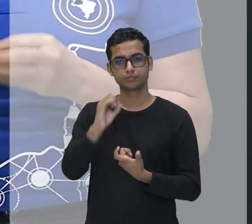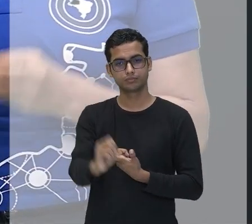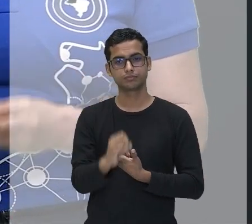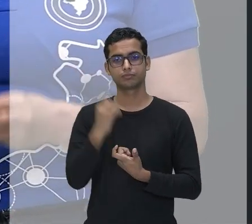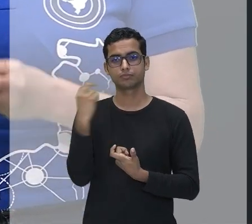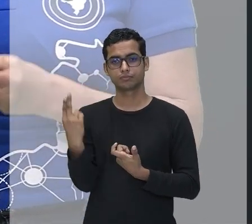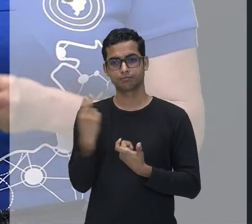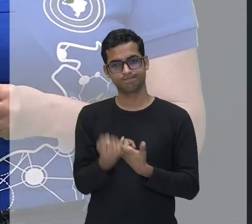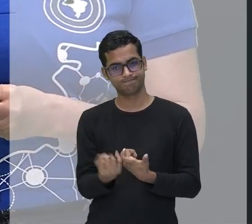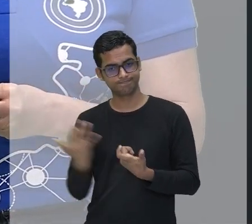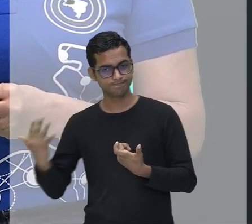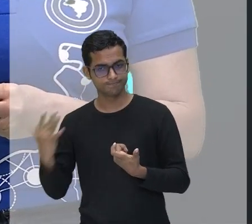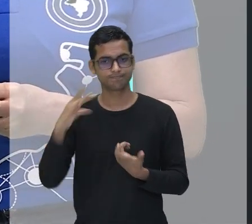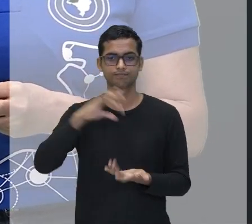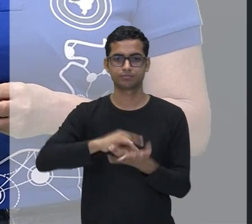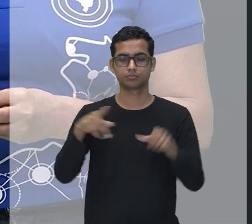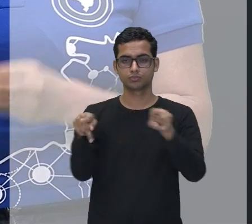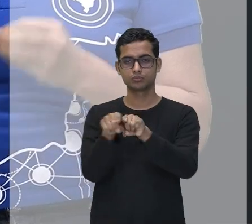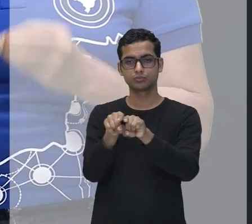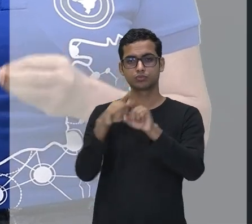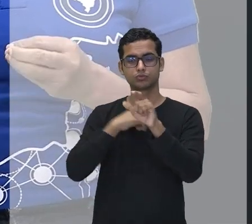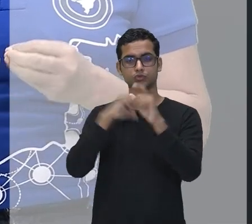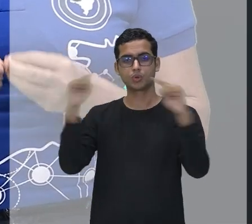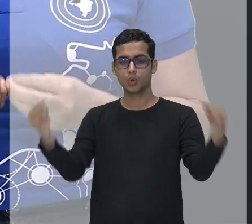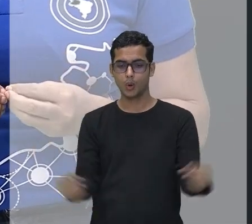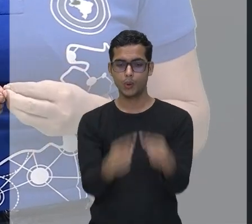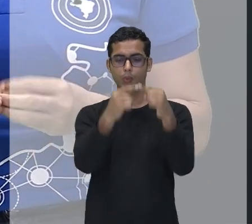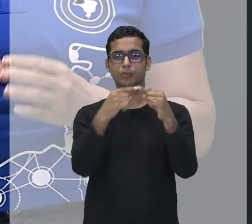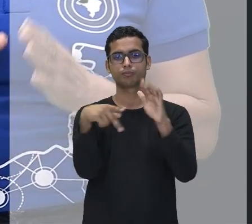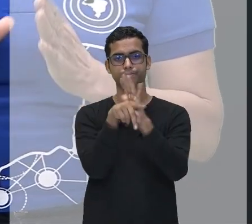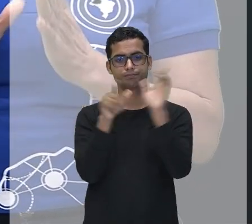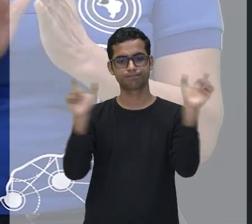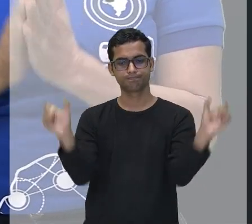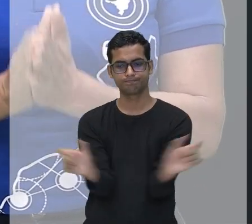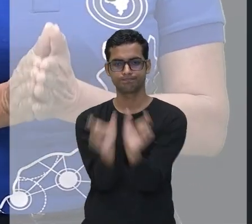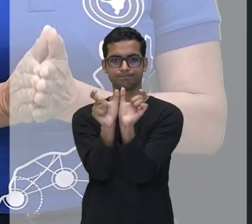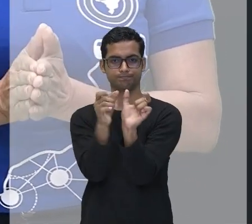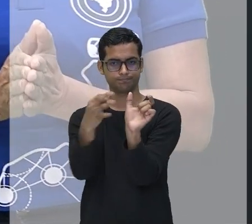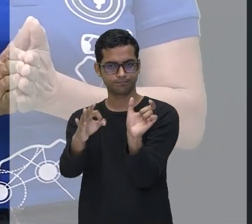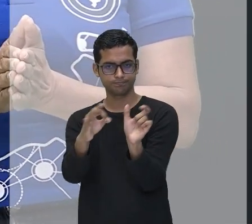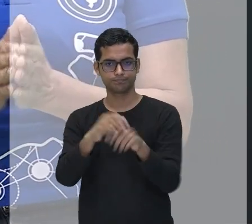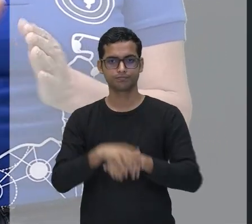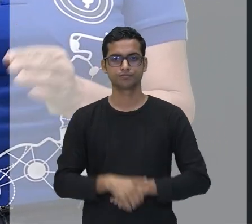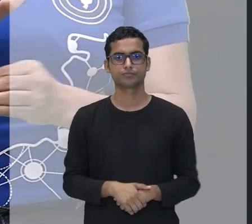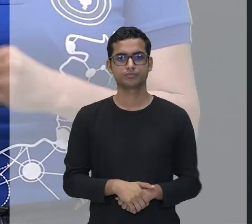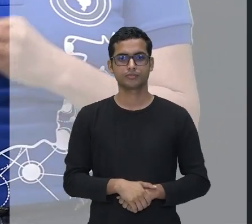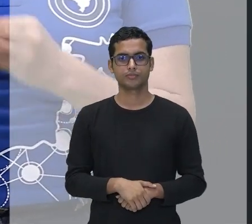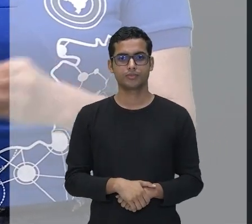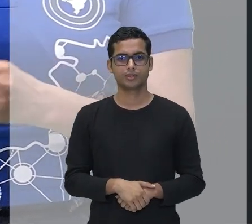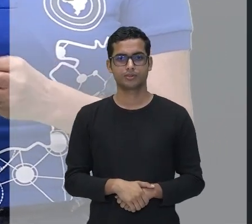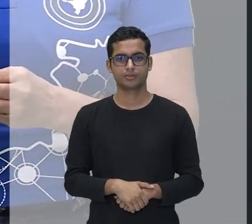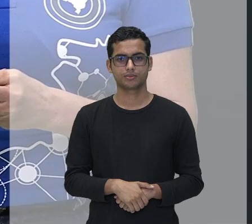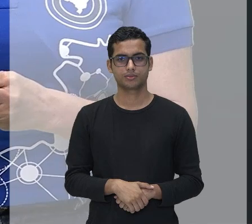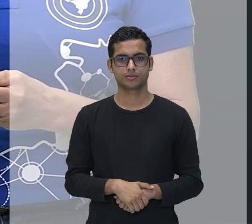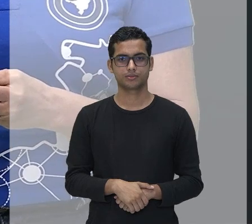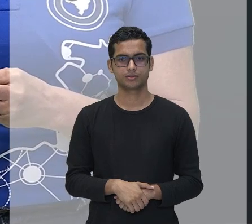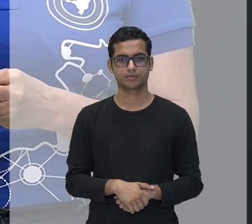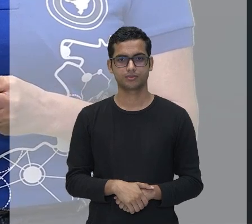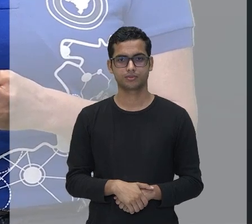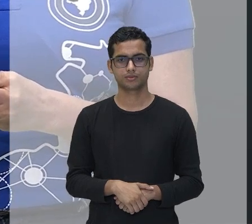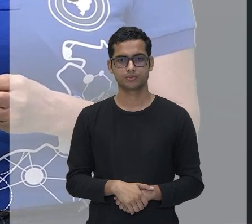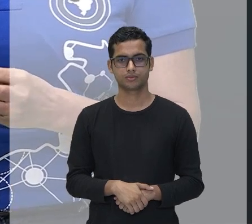o nome a que se refere. Então, é isso que eu falei. O nome, tudo que não é